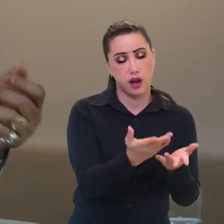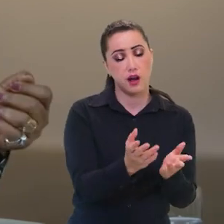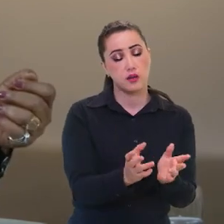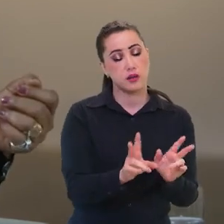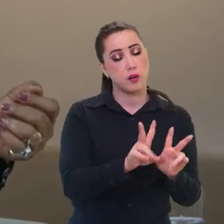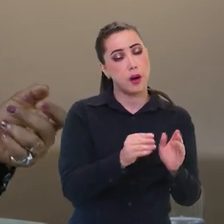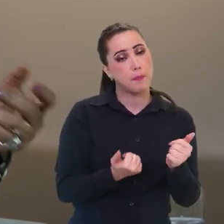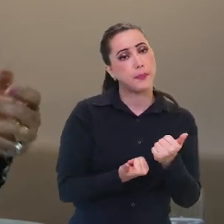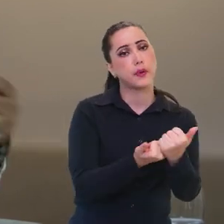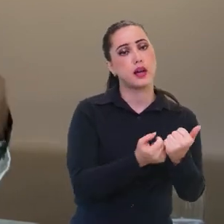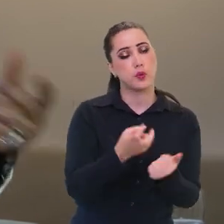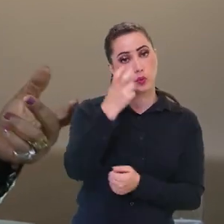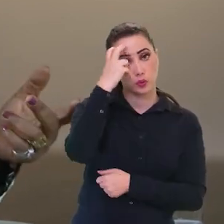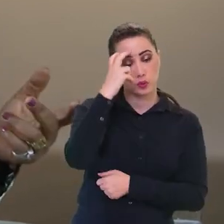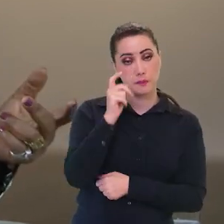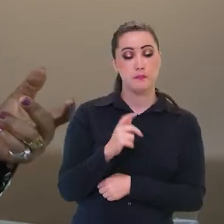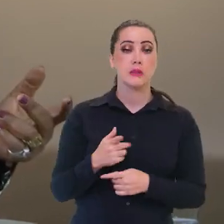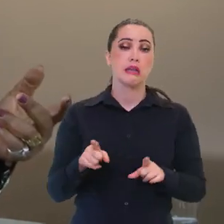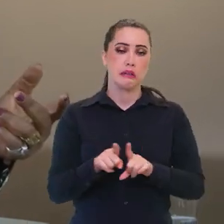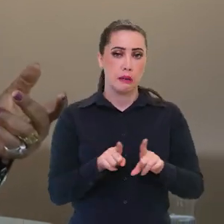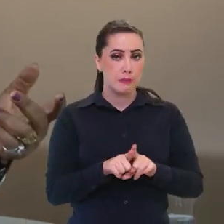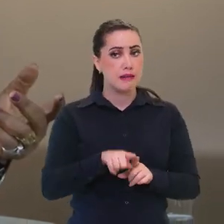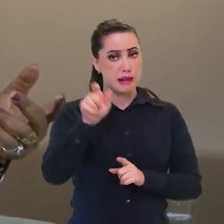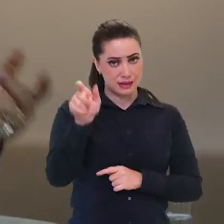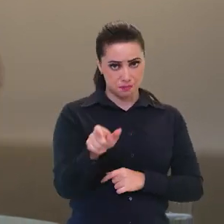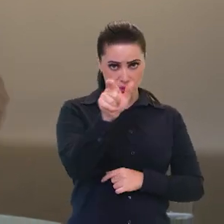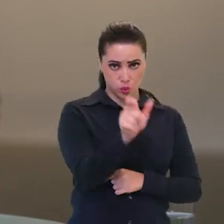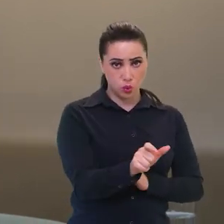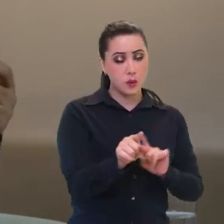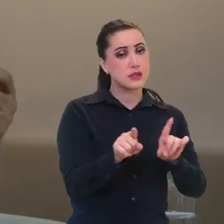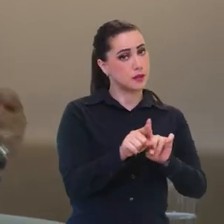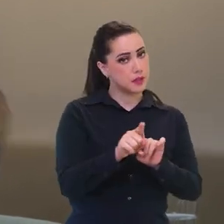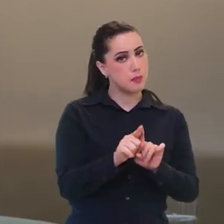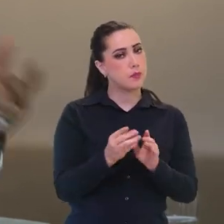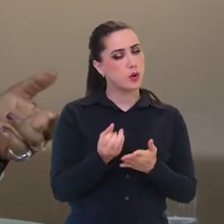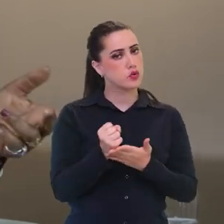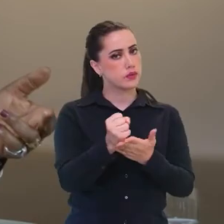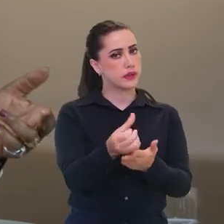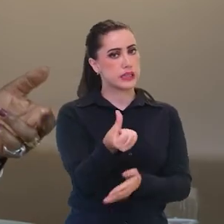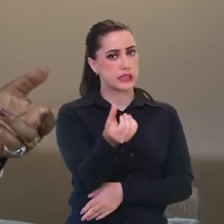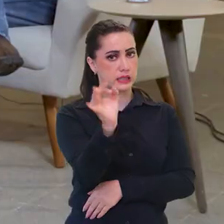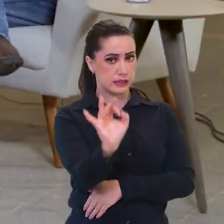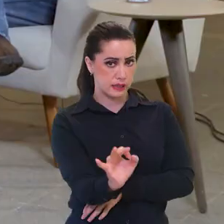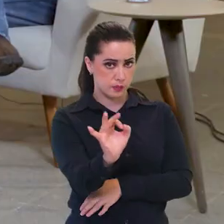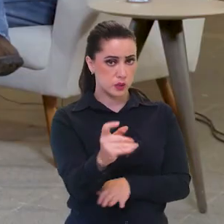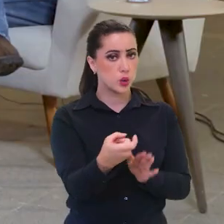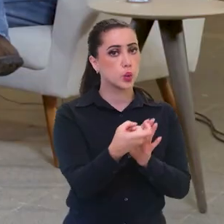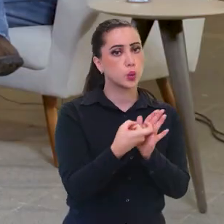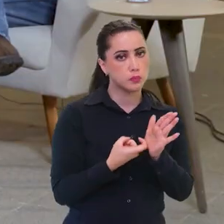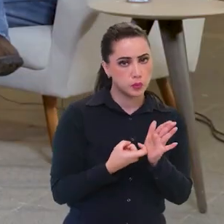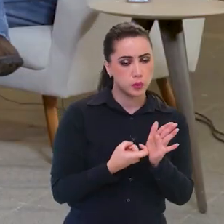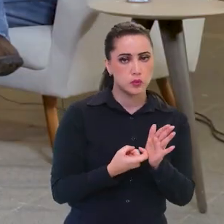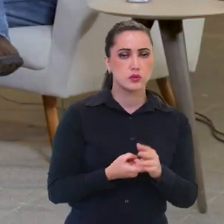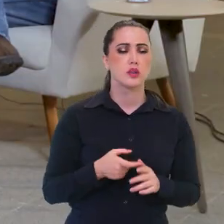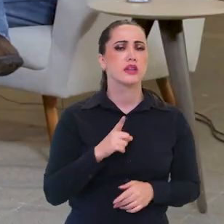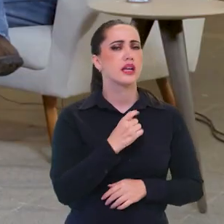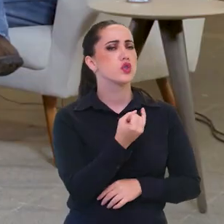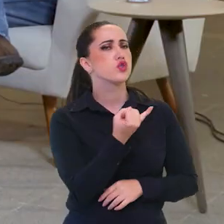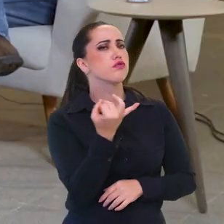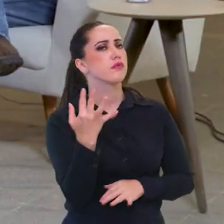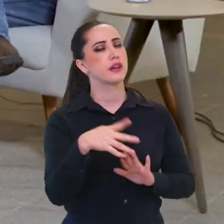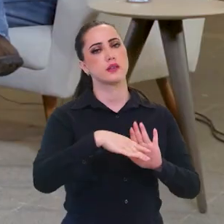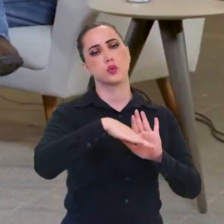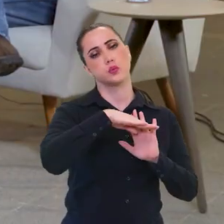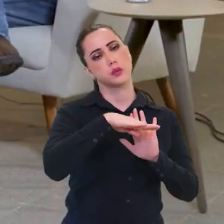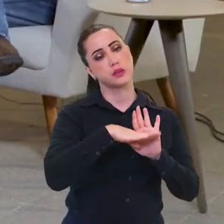fiscal. E a pessoa física também pode também dispor de 6%. Existem obras